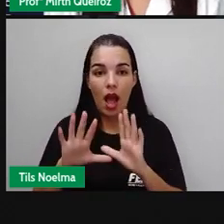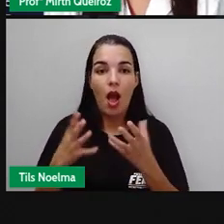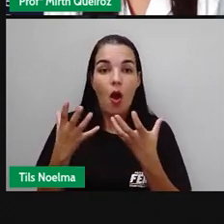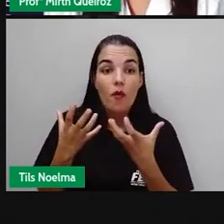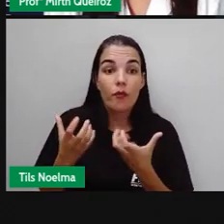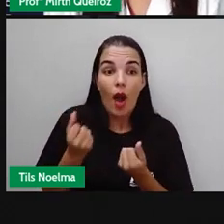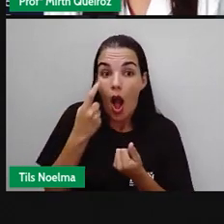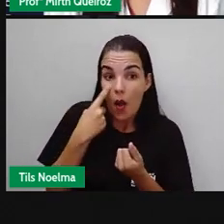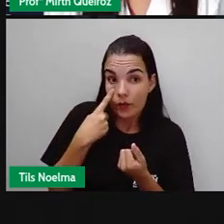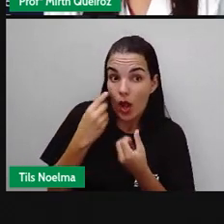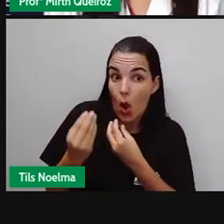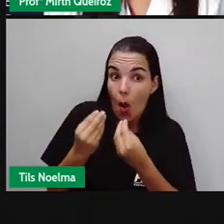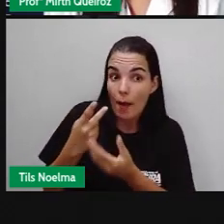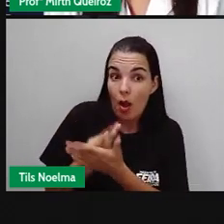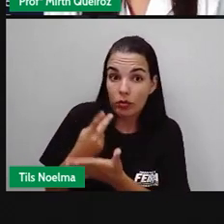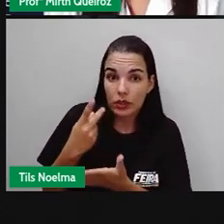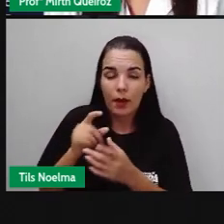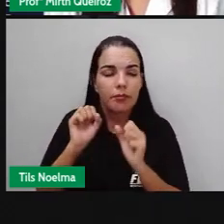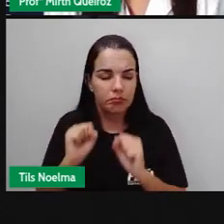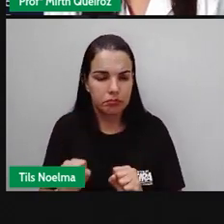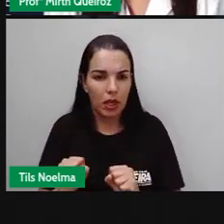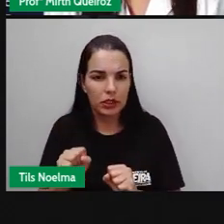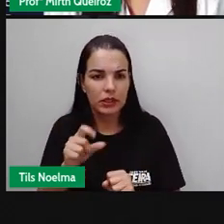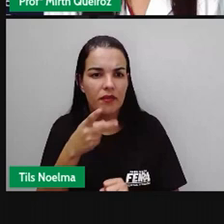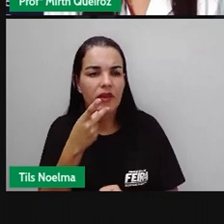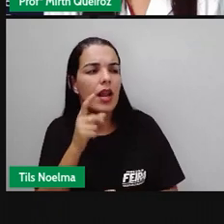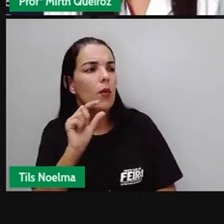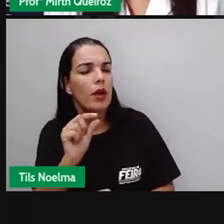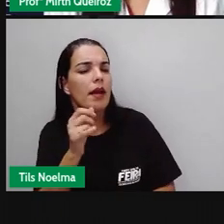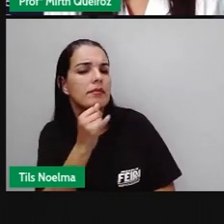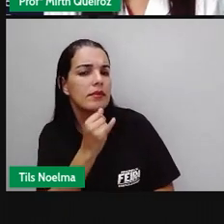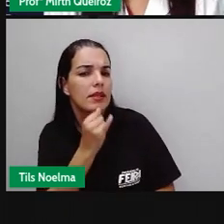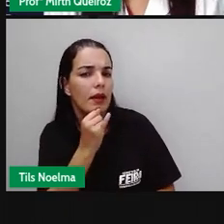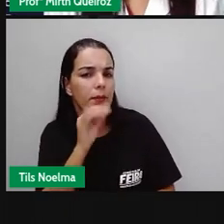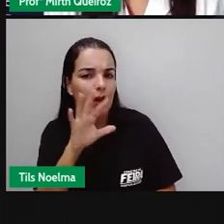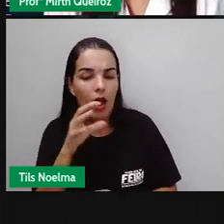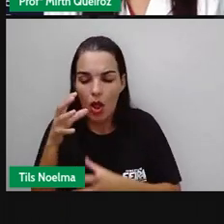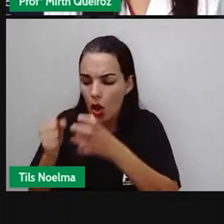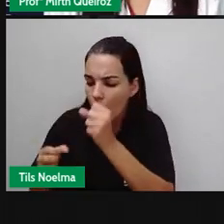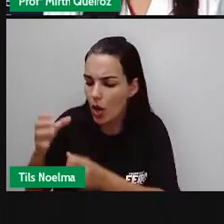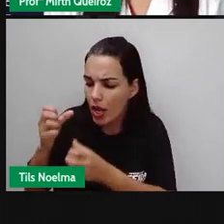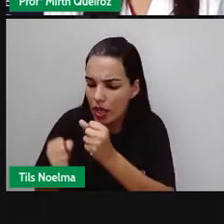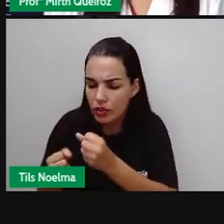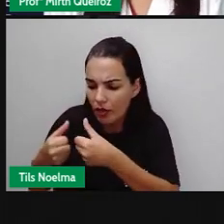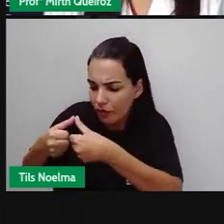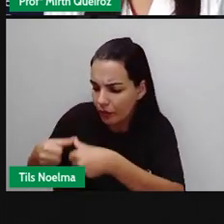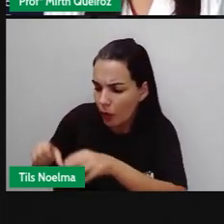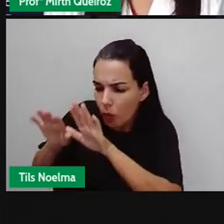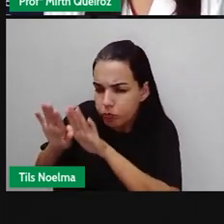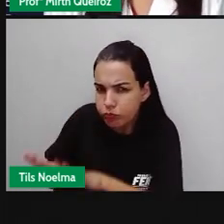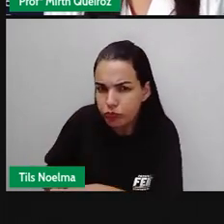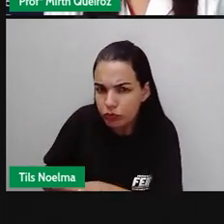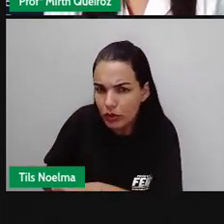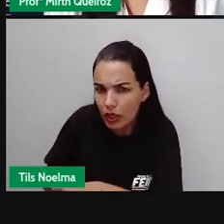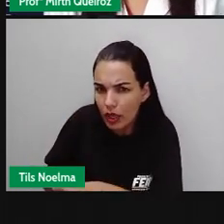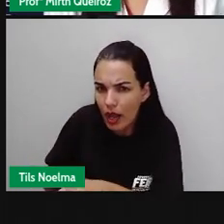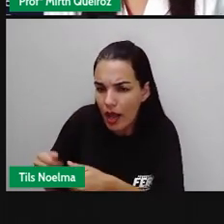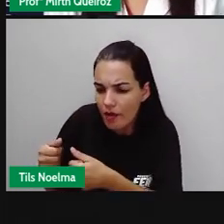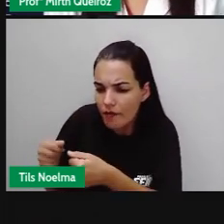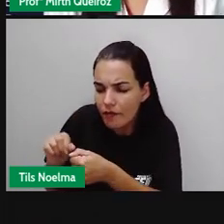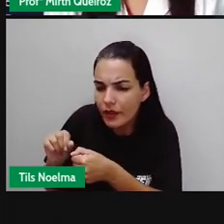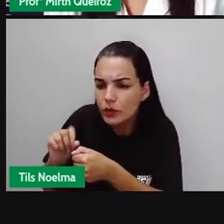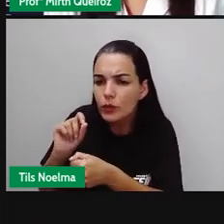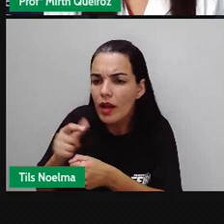ver como é que isso acontece? Podemos citar, por exemplo, o leite que fermentou e acabou gerando uma coalhada ou